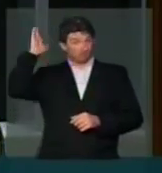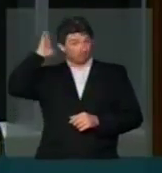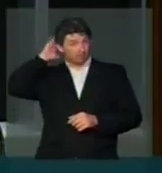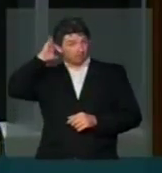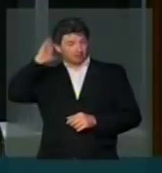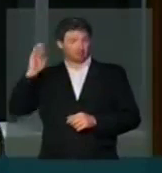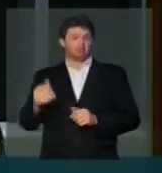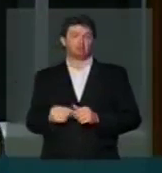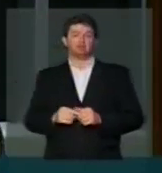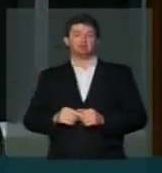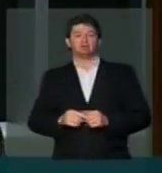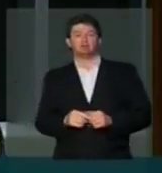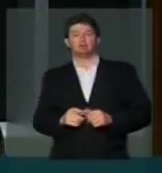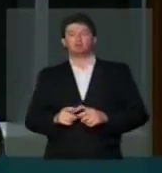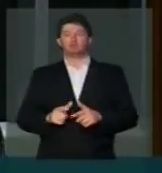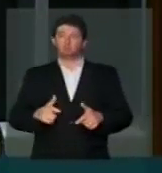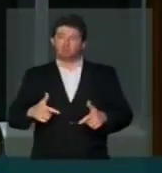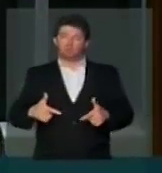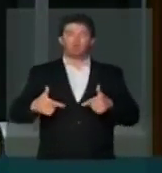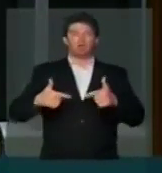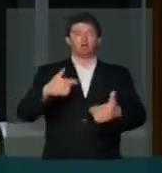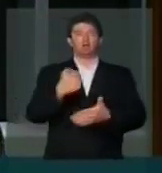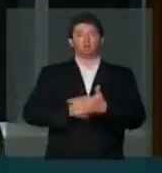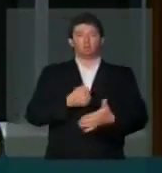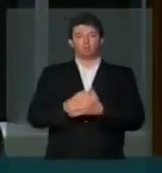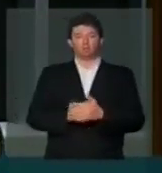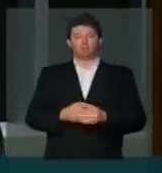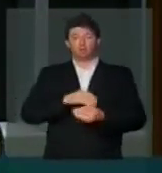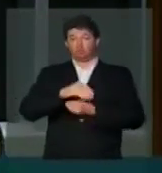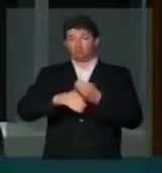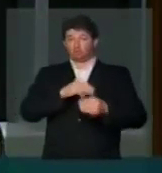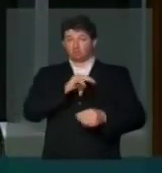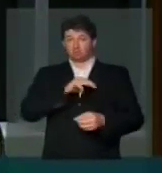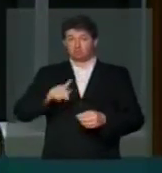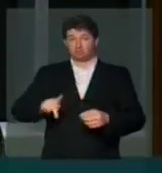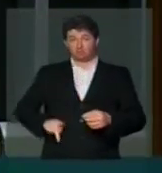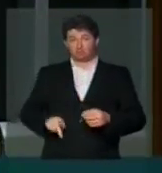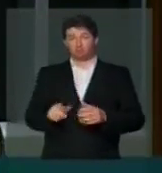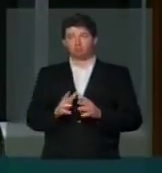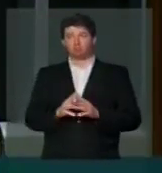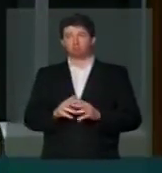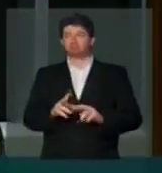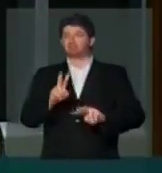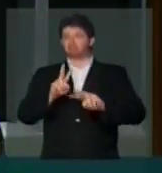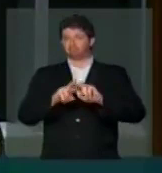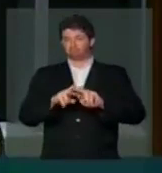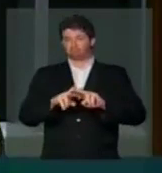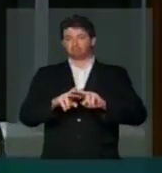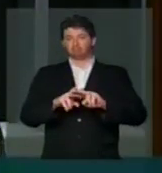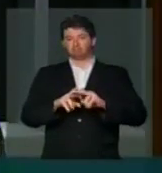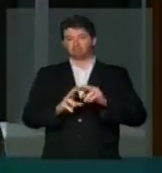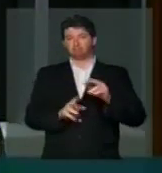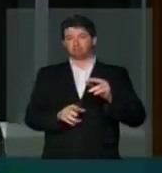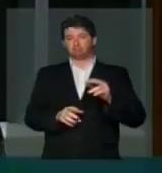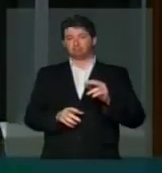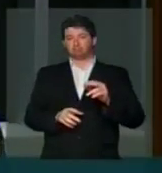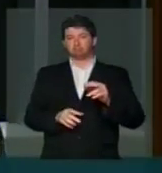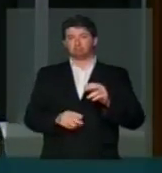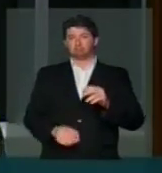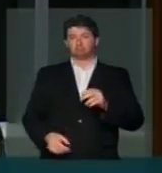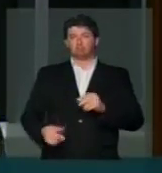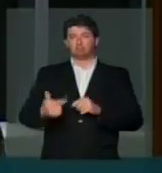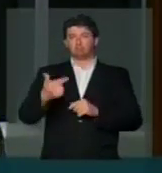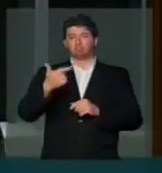numa ação que envolve o Ministério Público, prendeu mais de duas